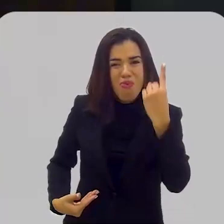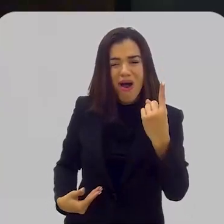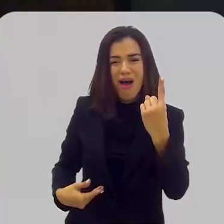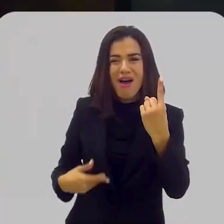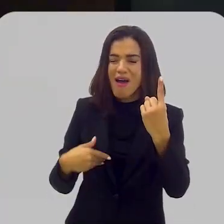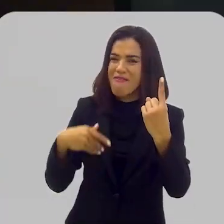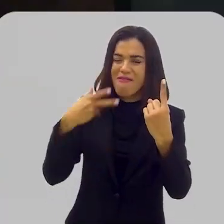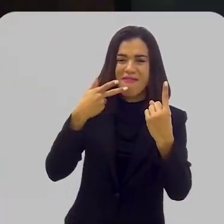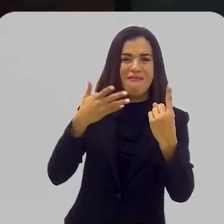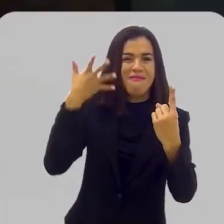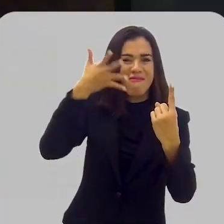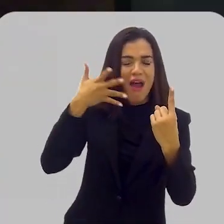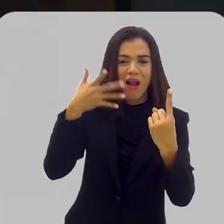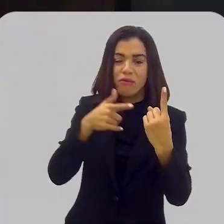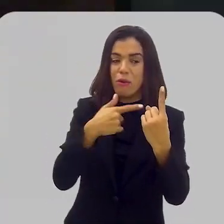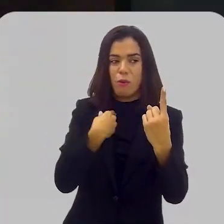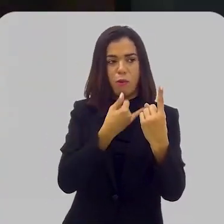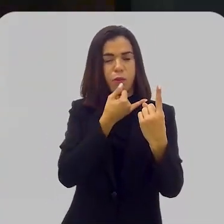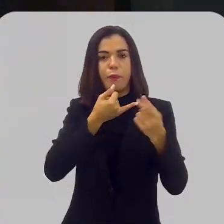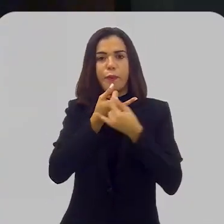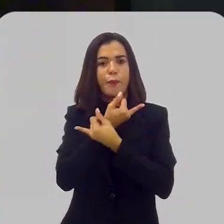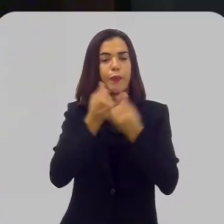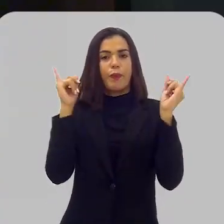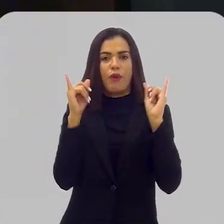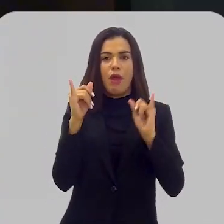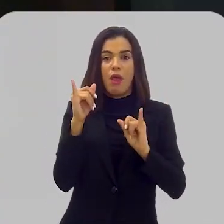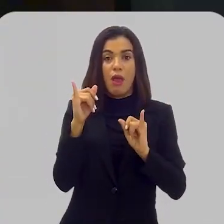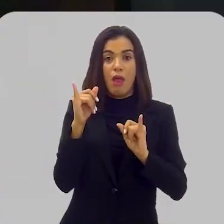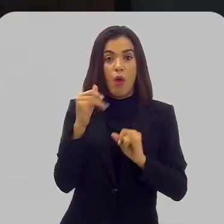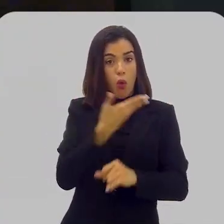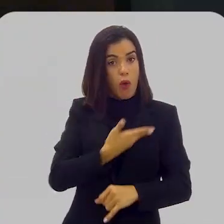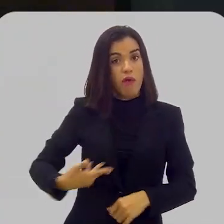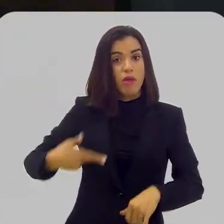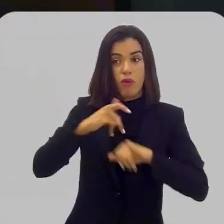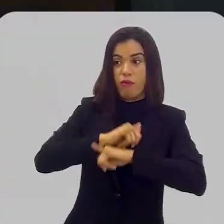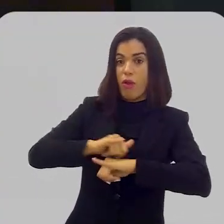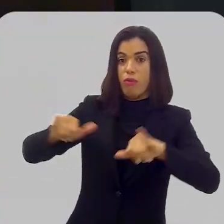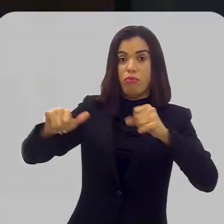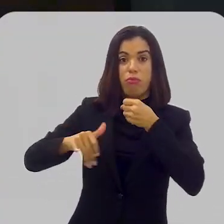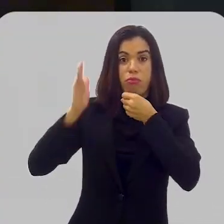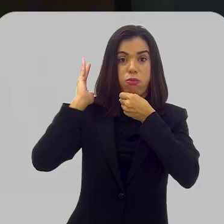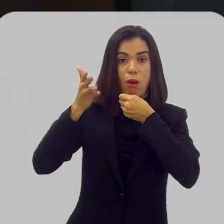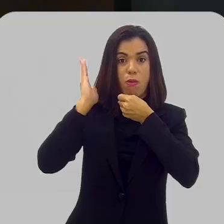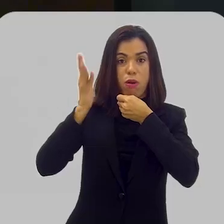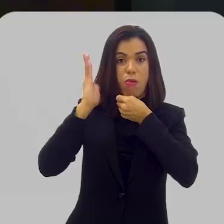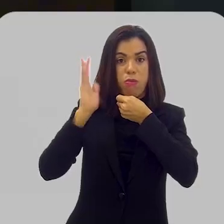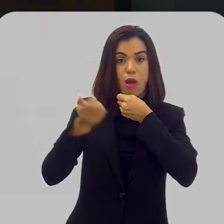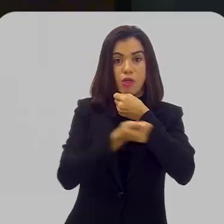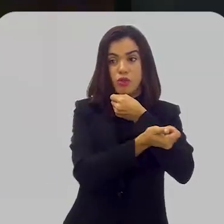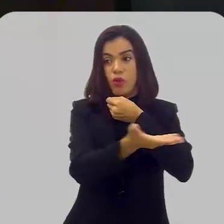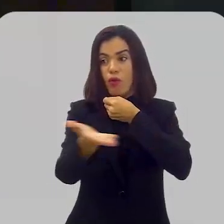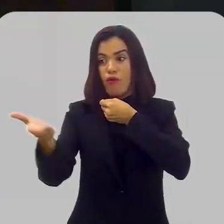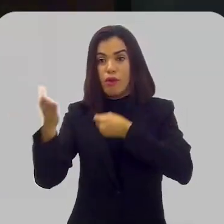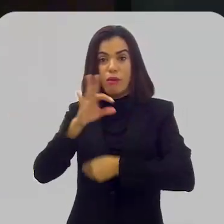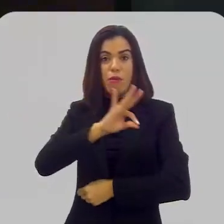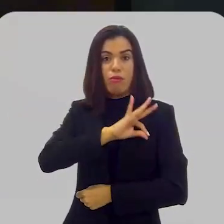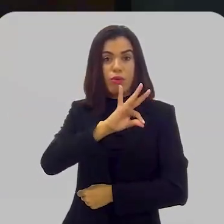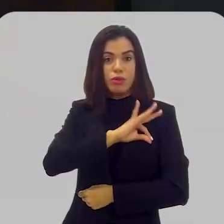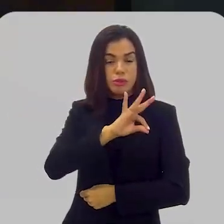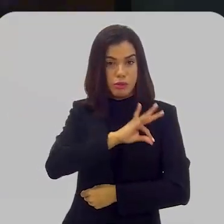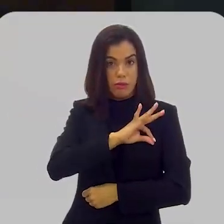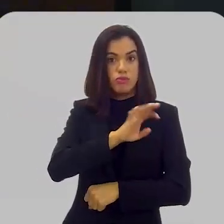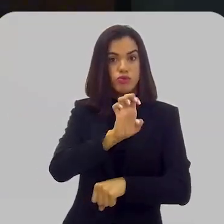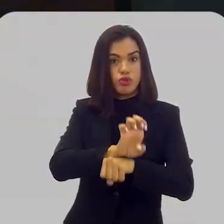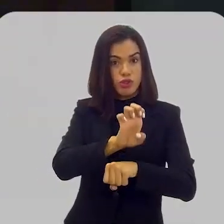uma me causou perplexidade. Disse o governador, estamos oferecendo aos